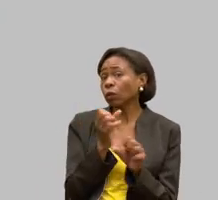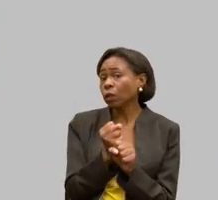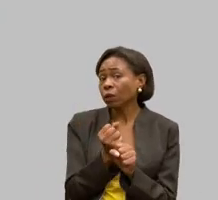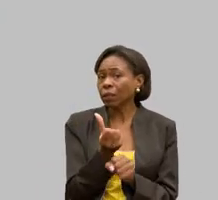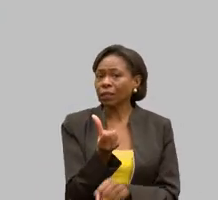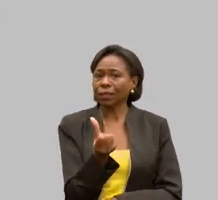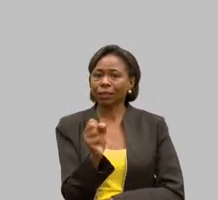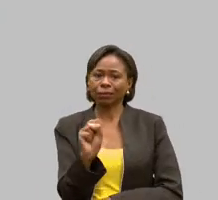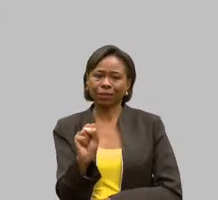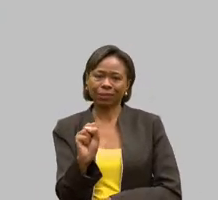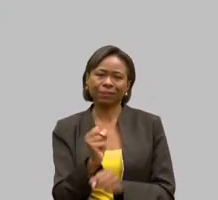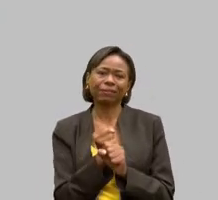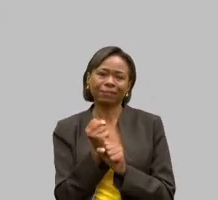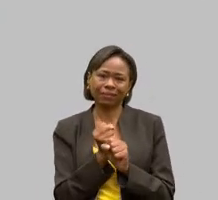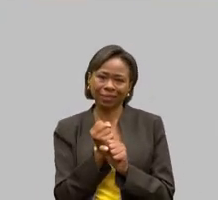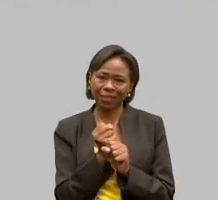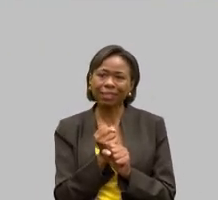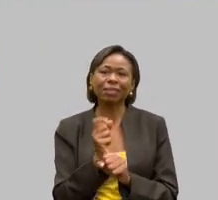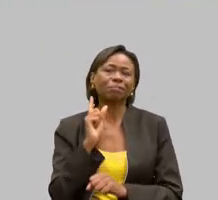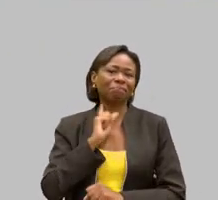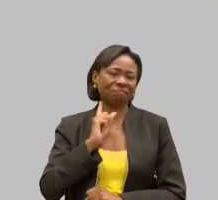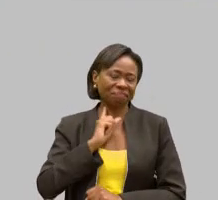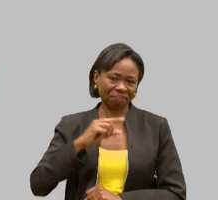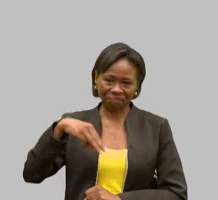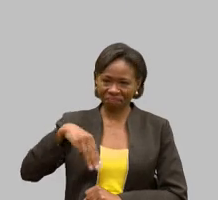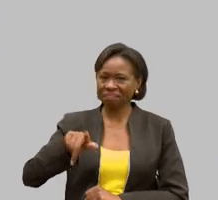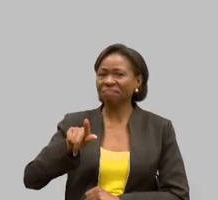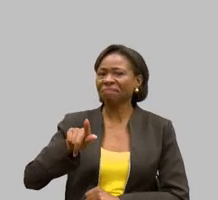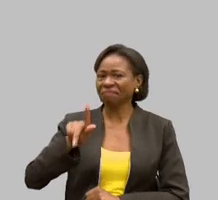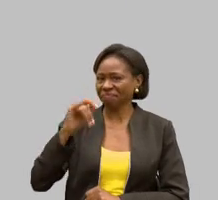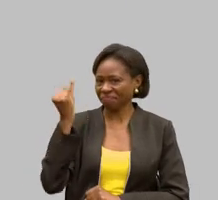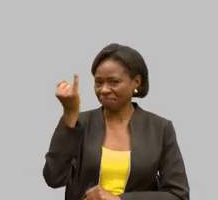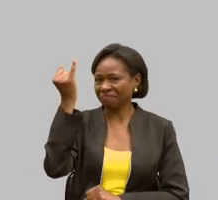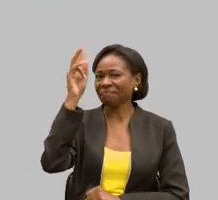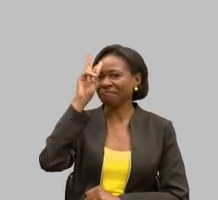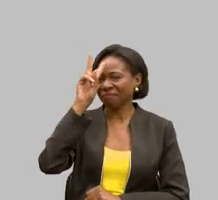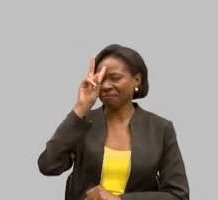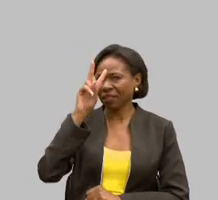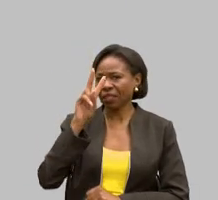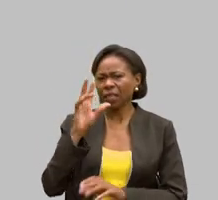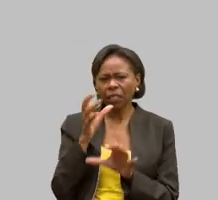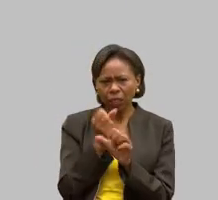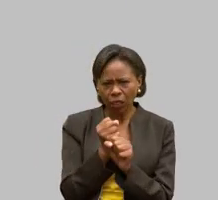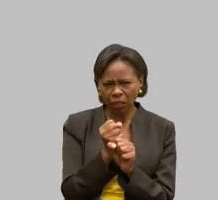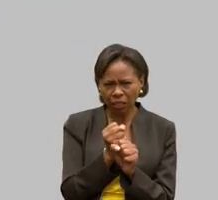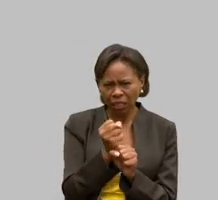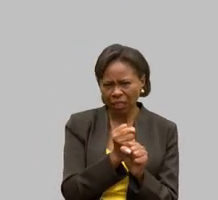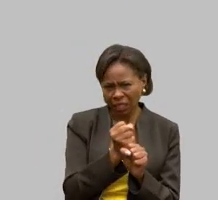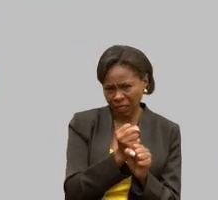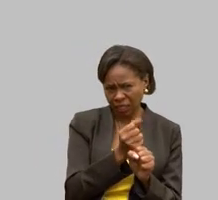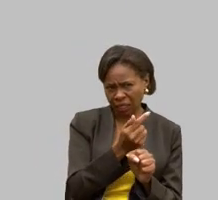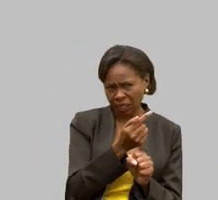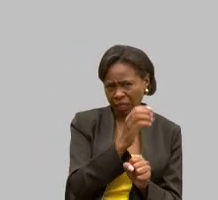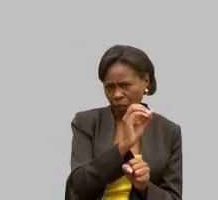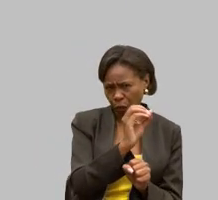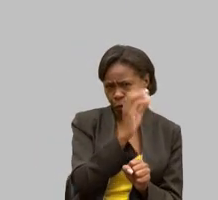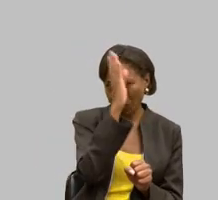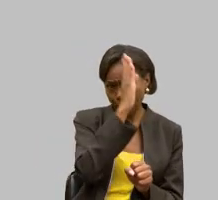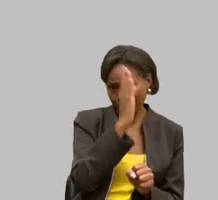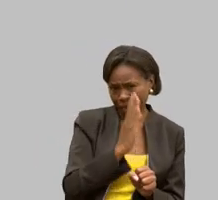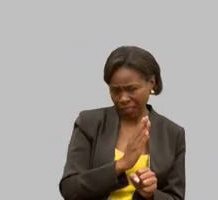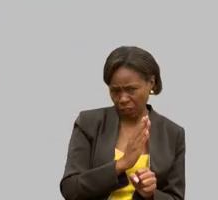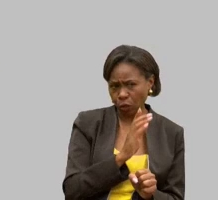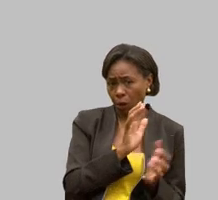também para a história de Minas Gerais. Tem 70 de Brasil, rapaz. 70 anos de Brasil e a nossa de São Lourenço, 68